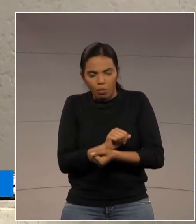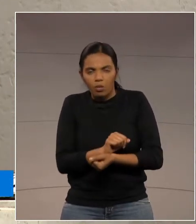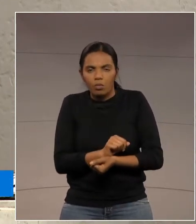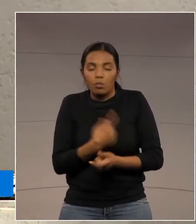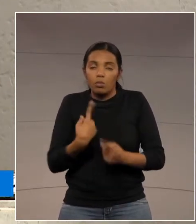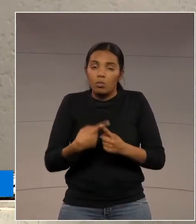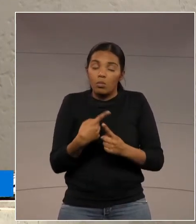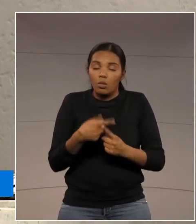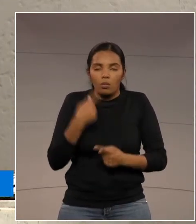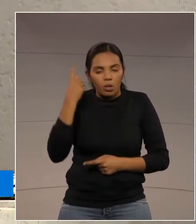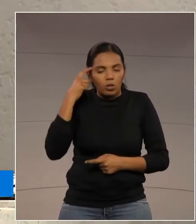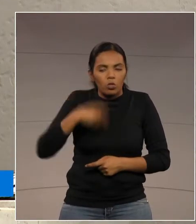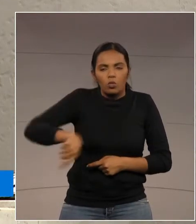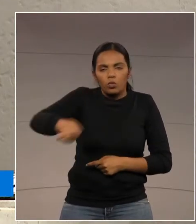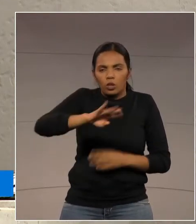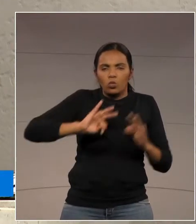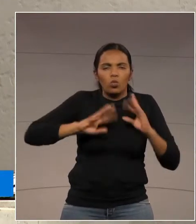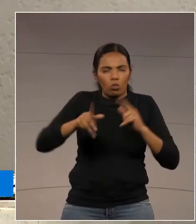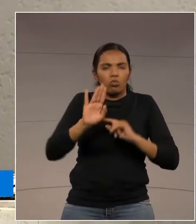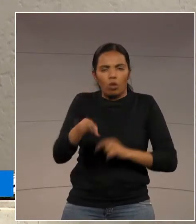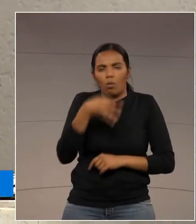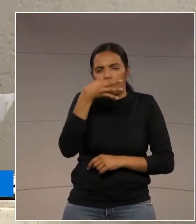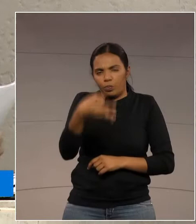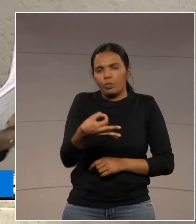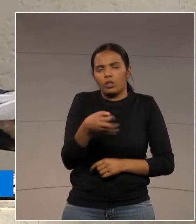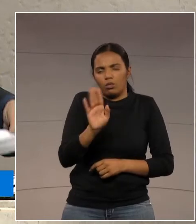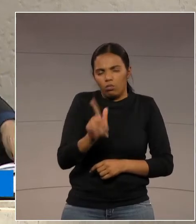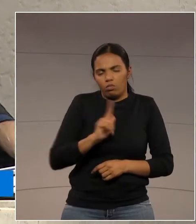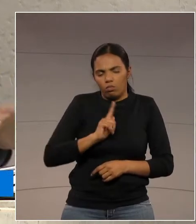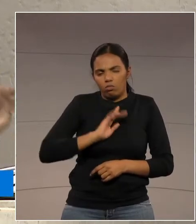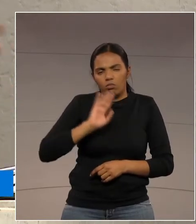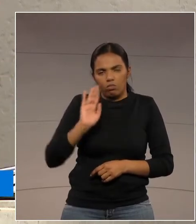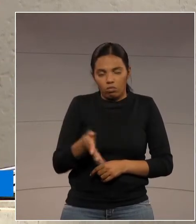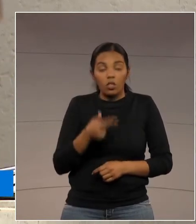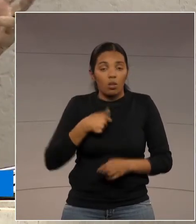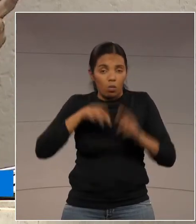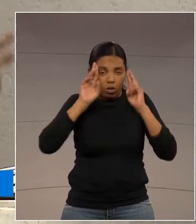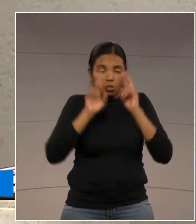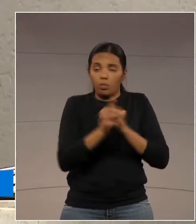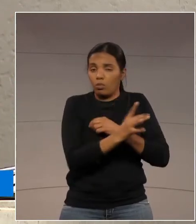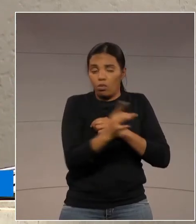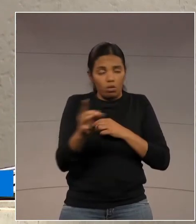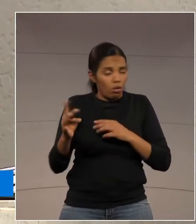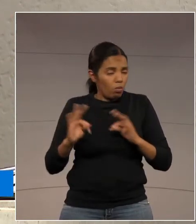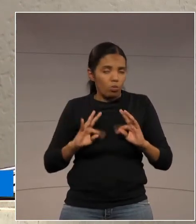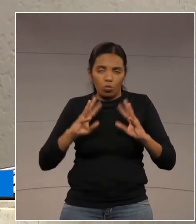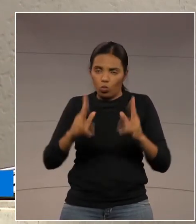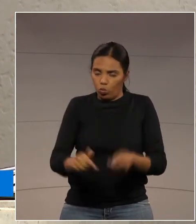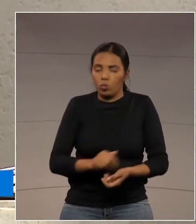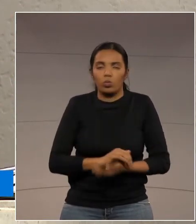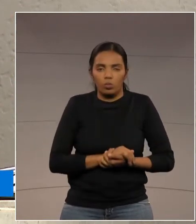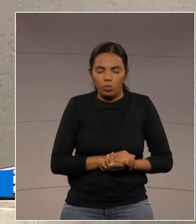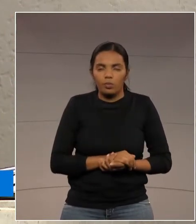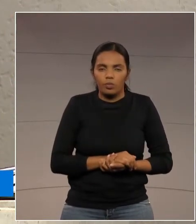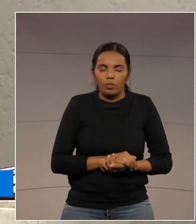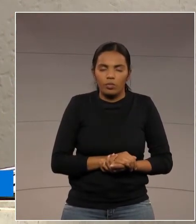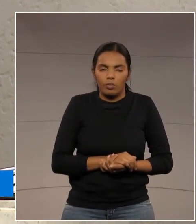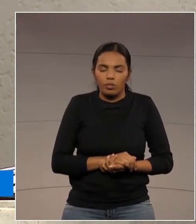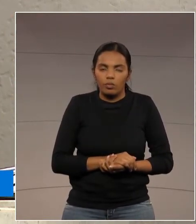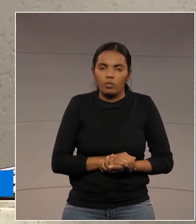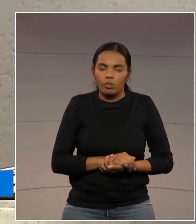penso que todos aqui nessa casa já têm o seu convencimento, e eu respeito o posicionamento de todas e todos. Eu quero